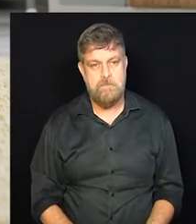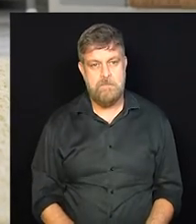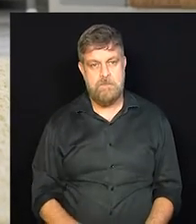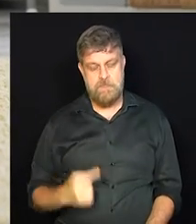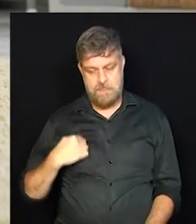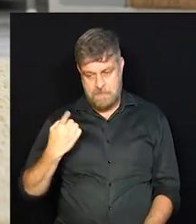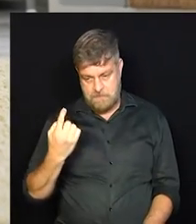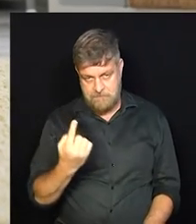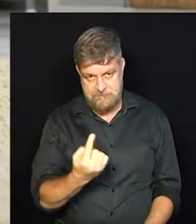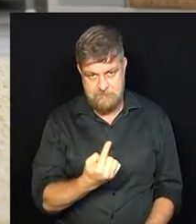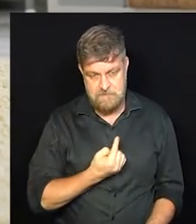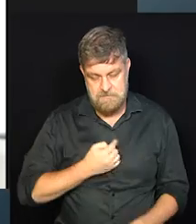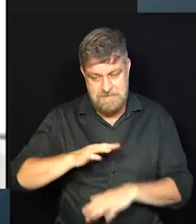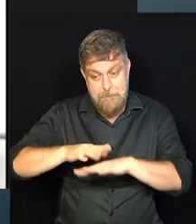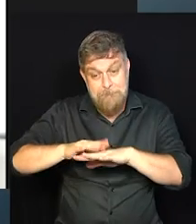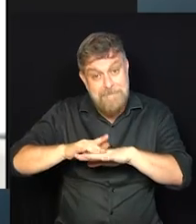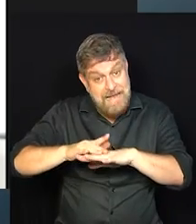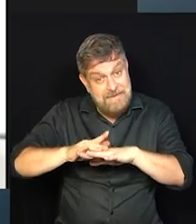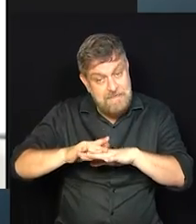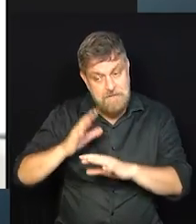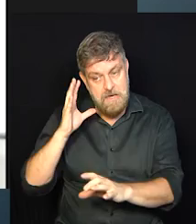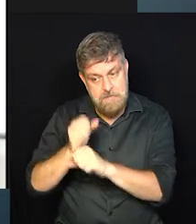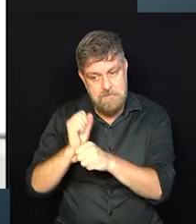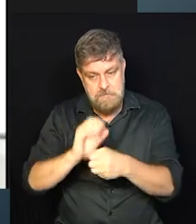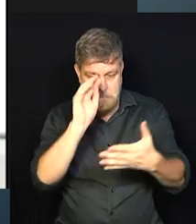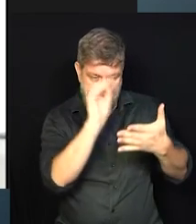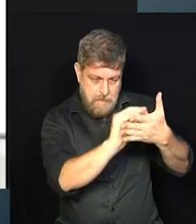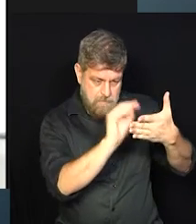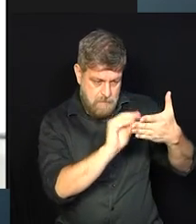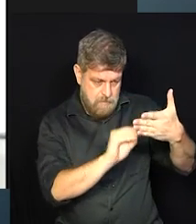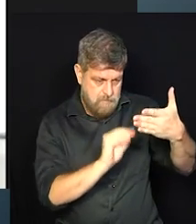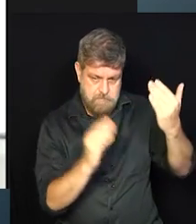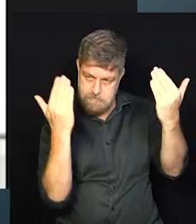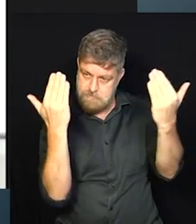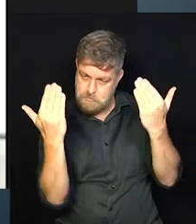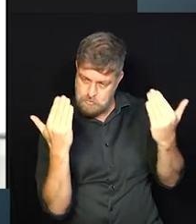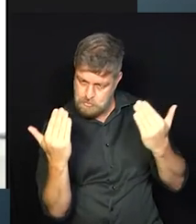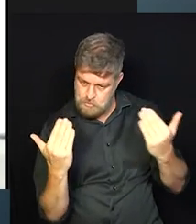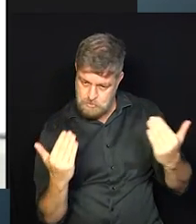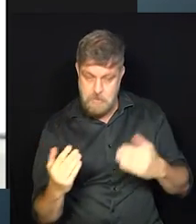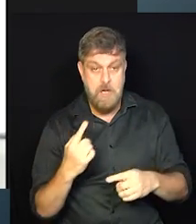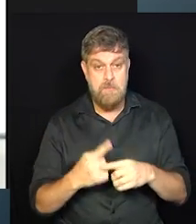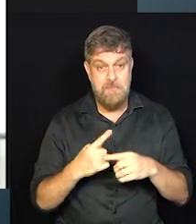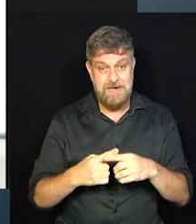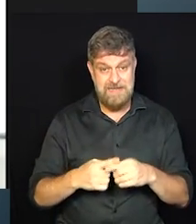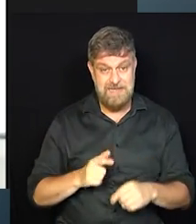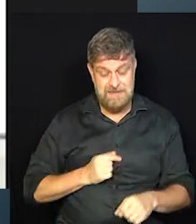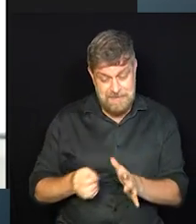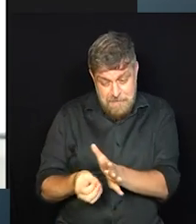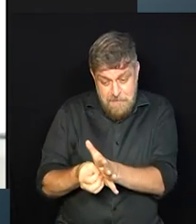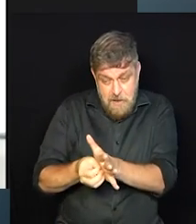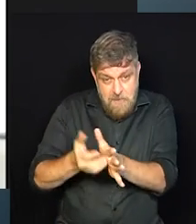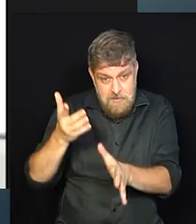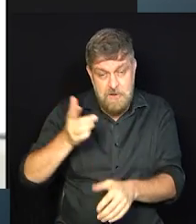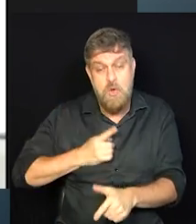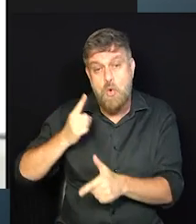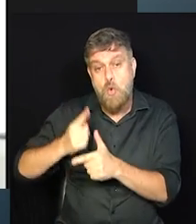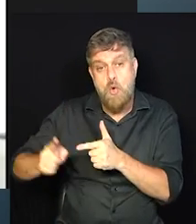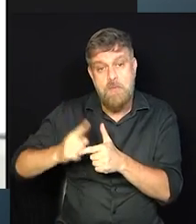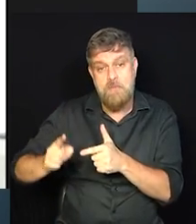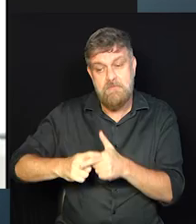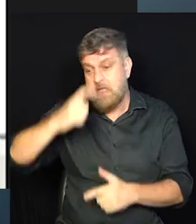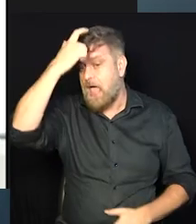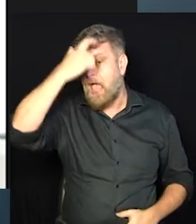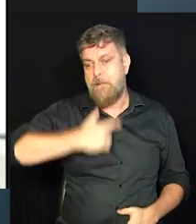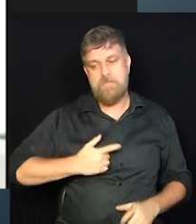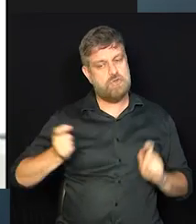Então a gente tem que fazer a conta para que de fato feche, porque a maior parte das vezes o problema